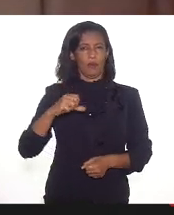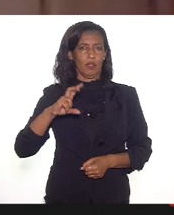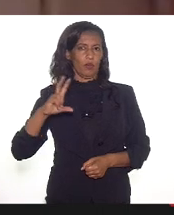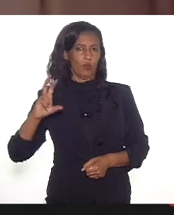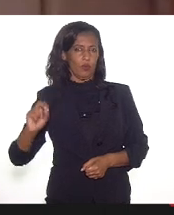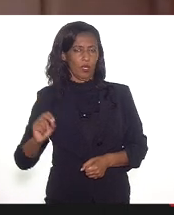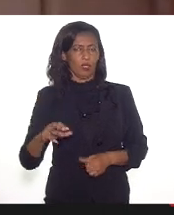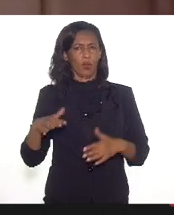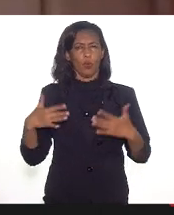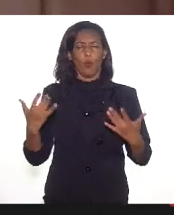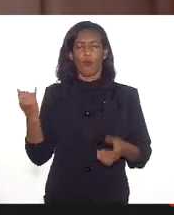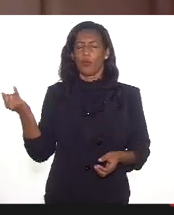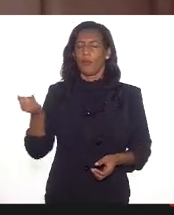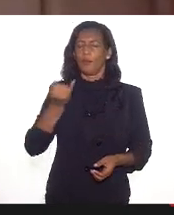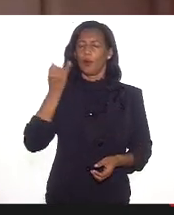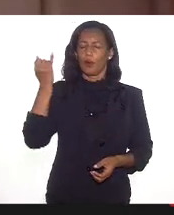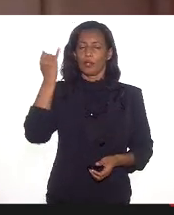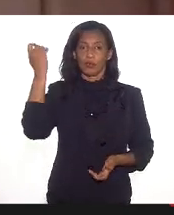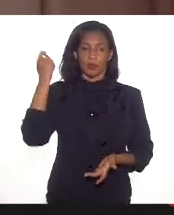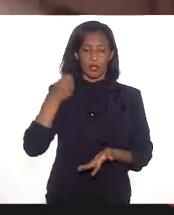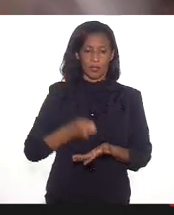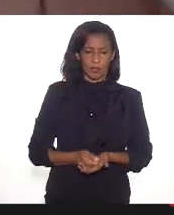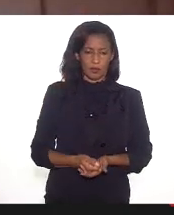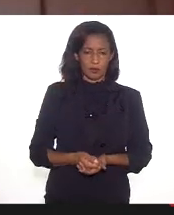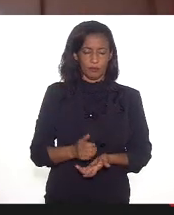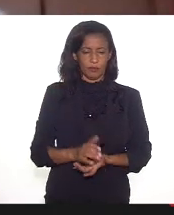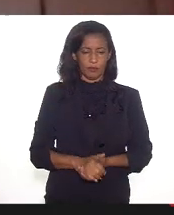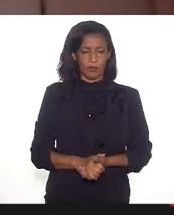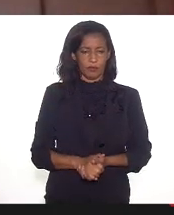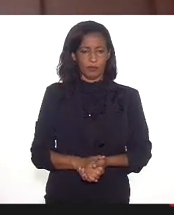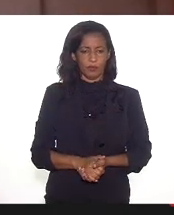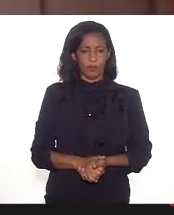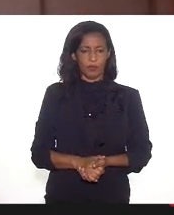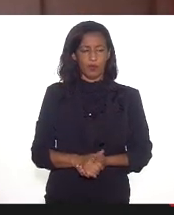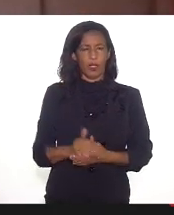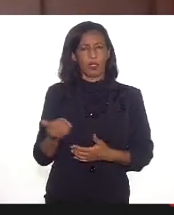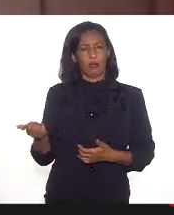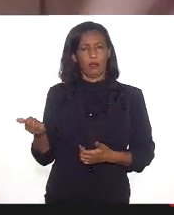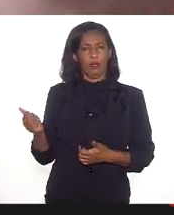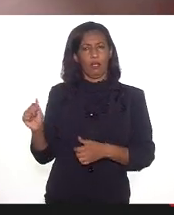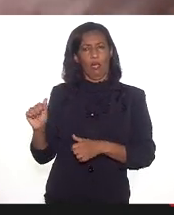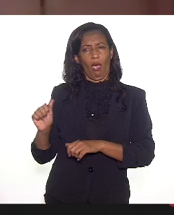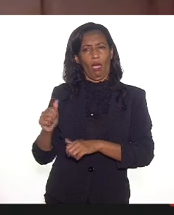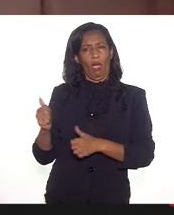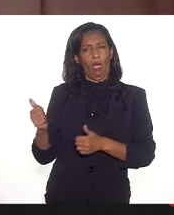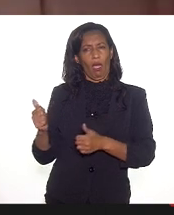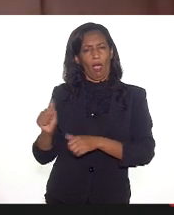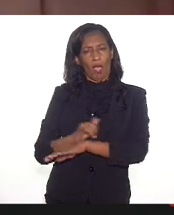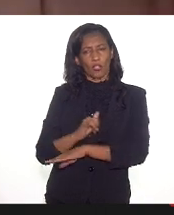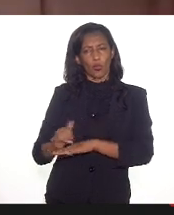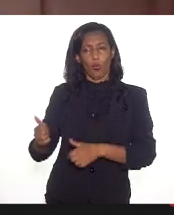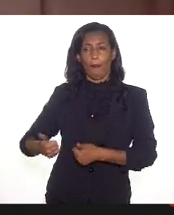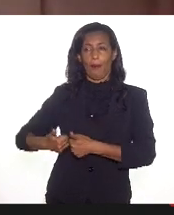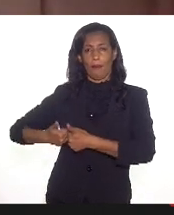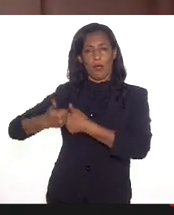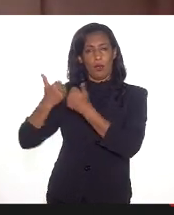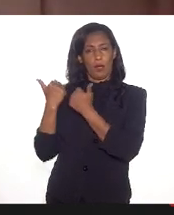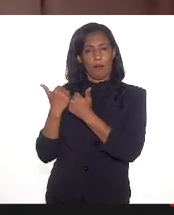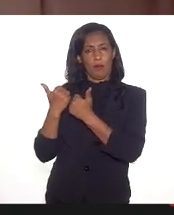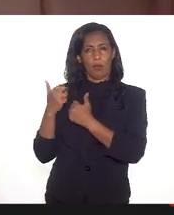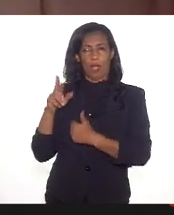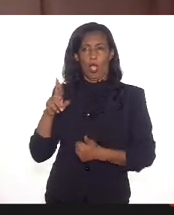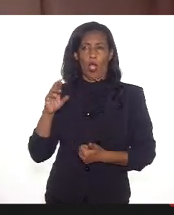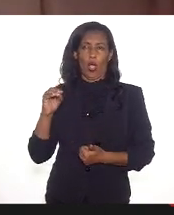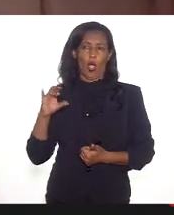foi importante essa garantia que articulou o promelhoramento da Rocinha e tantas